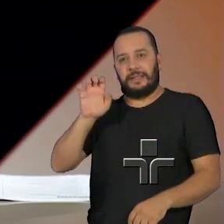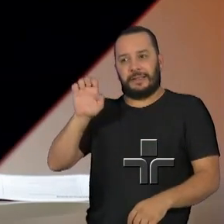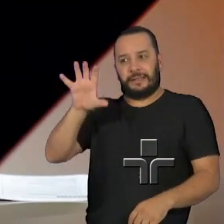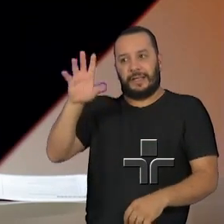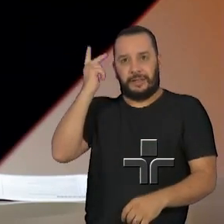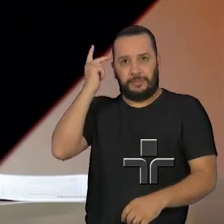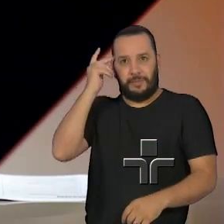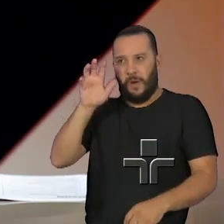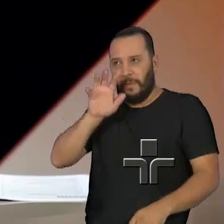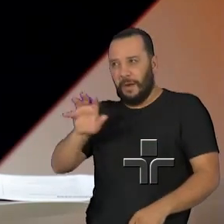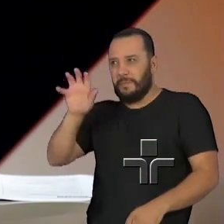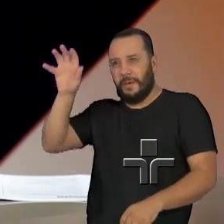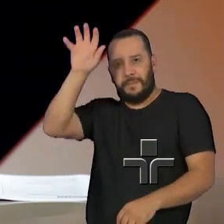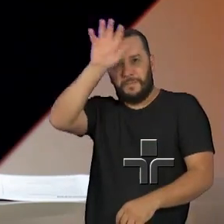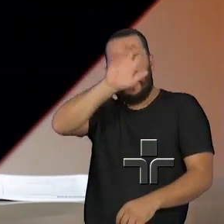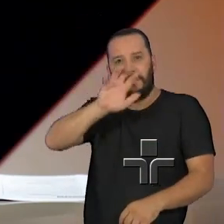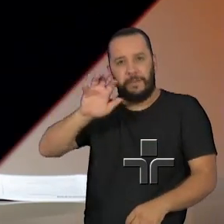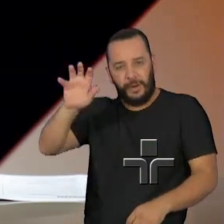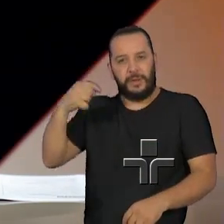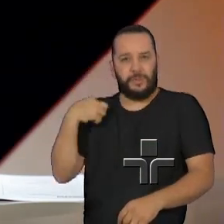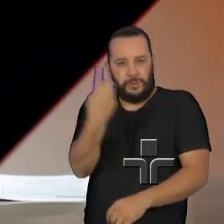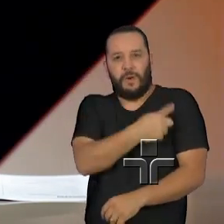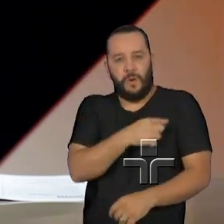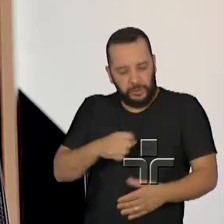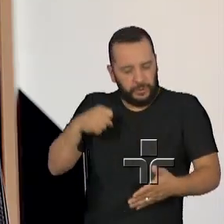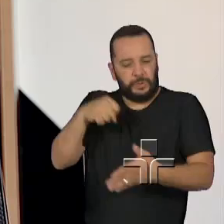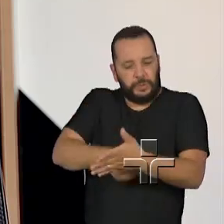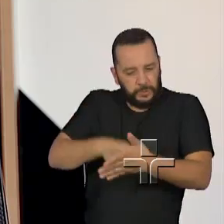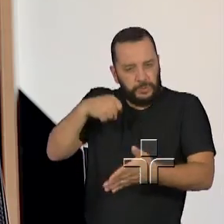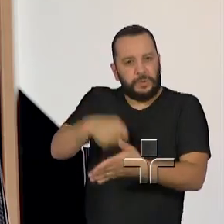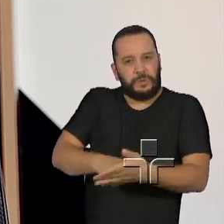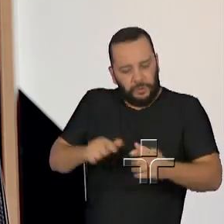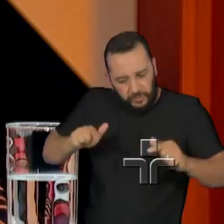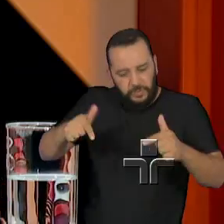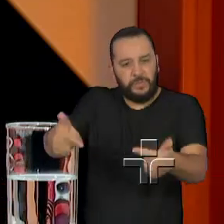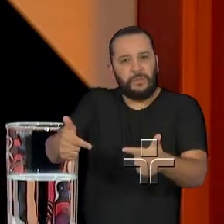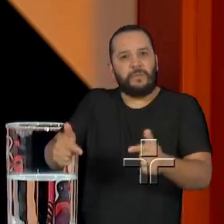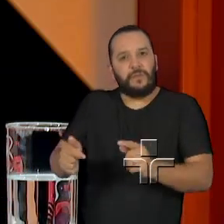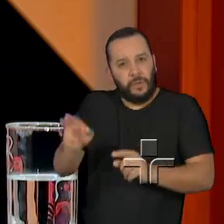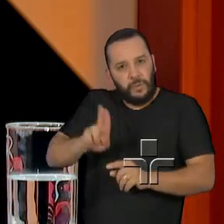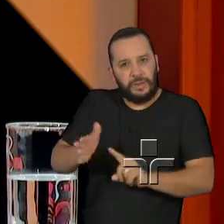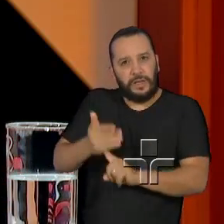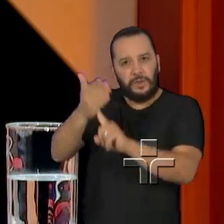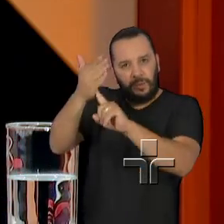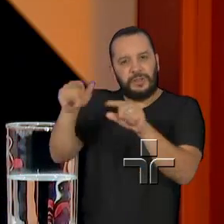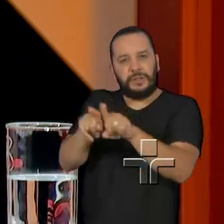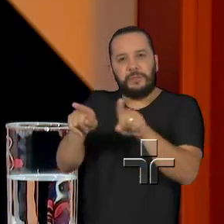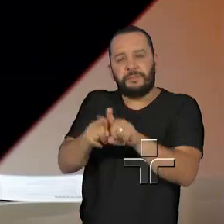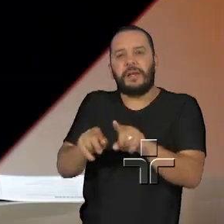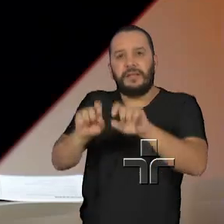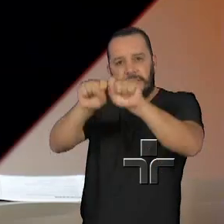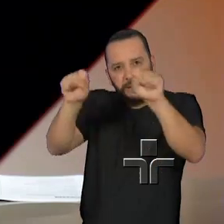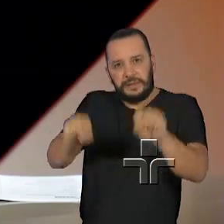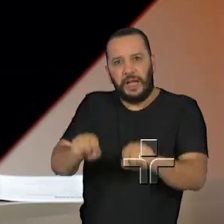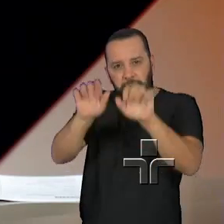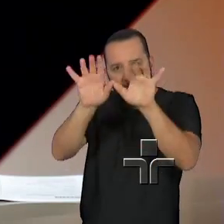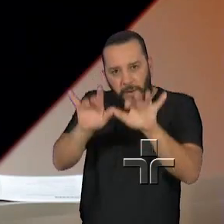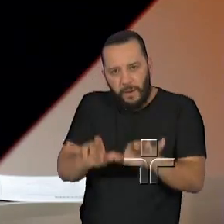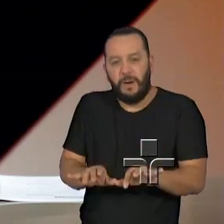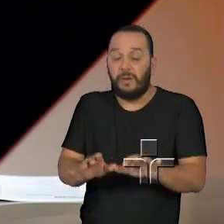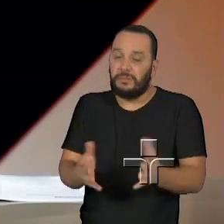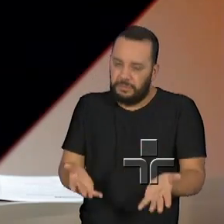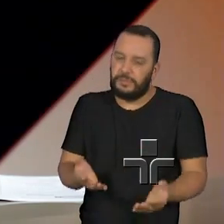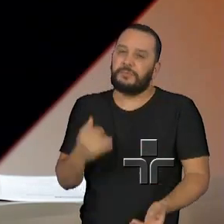nós estamos usando com muita força essa tecnologia, coleta de dados, a análise de dados. Vamos ver mais um pouquinho